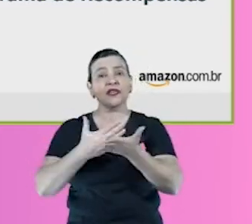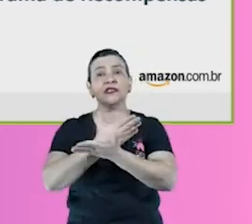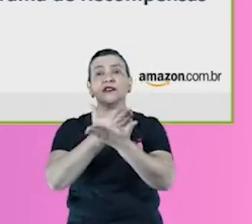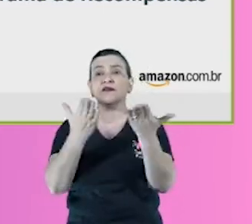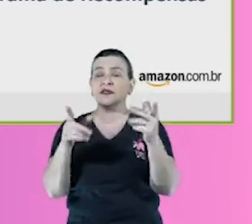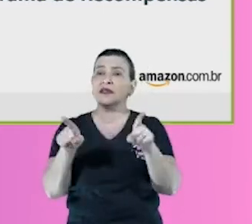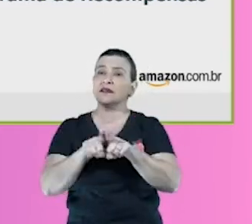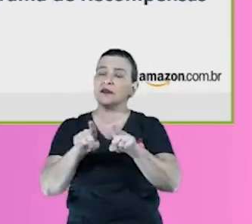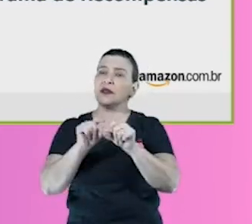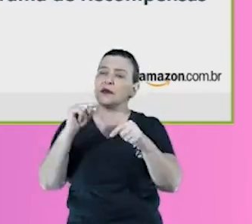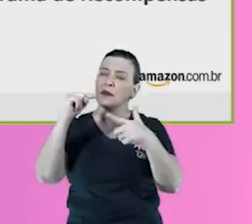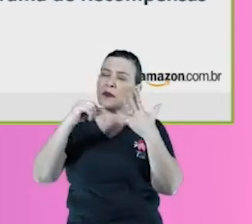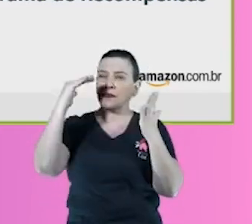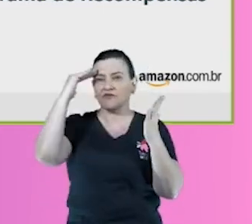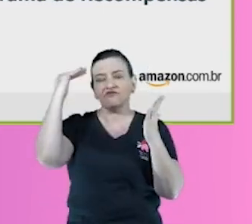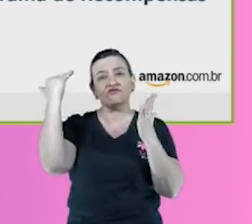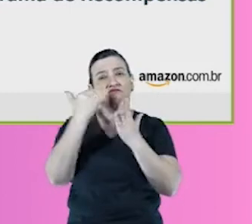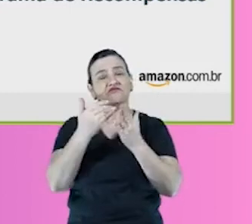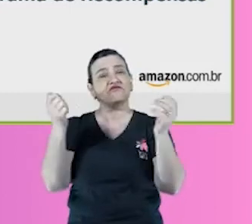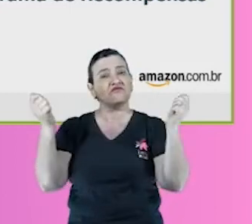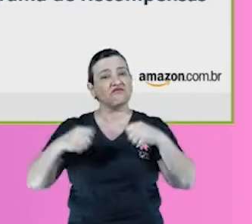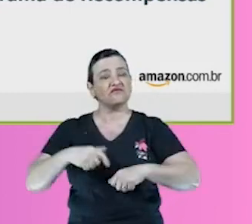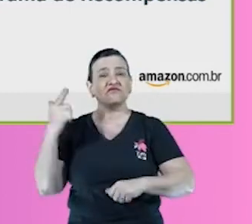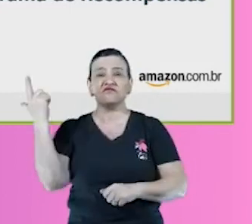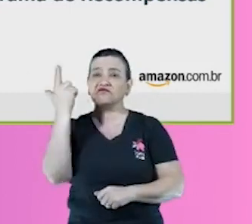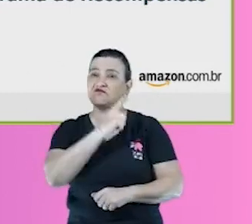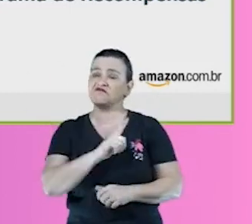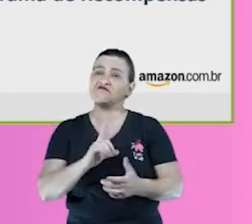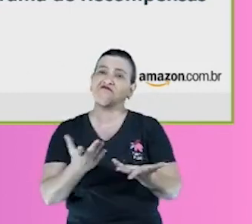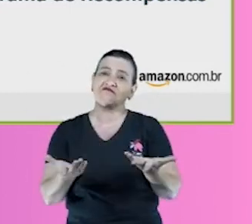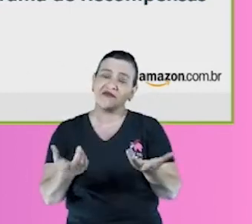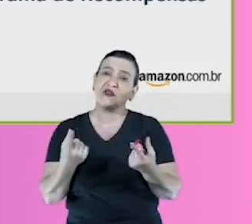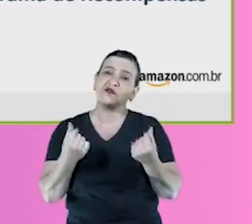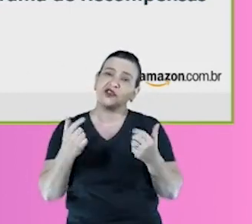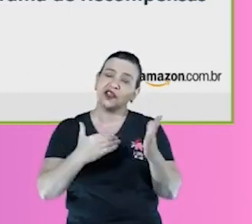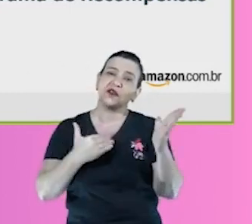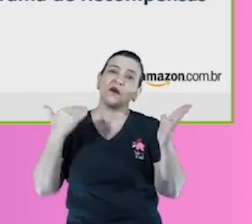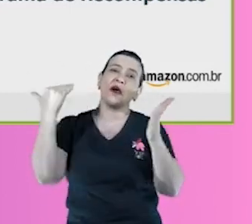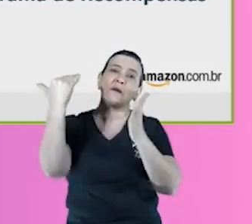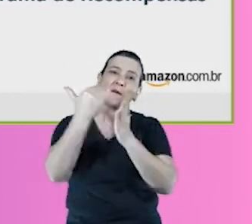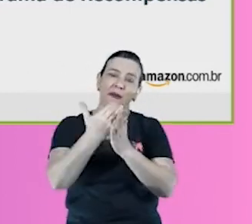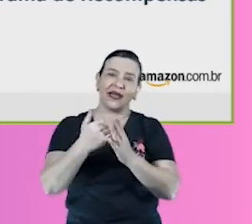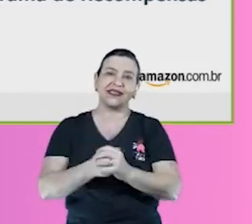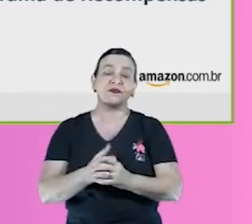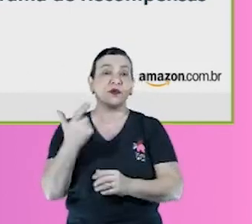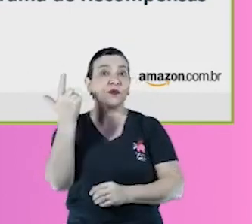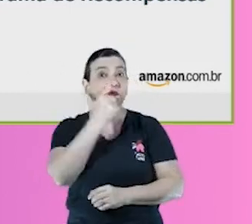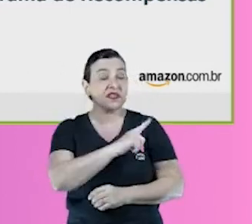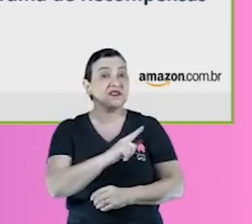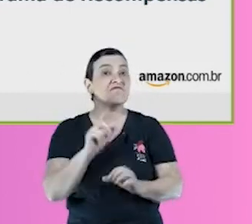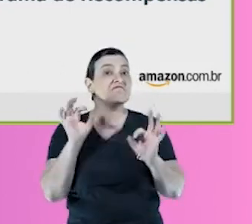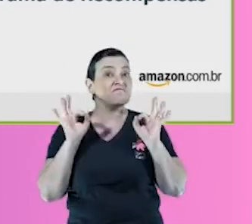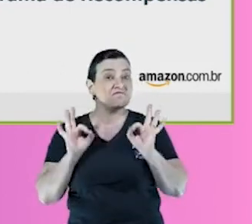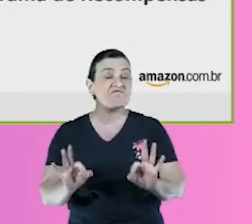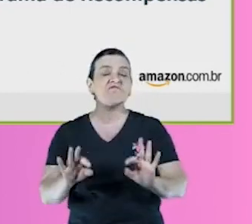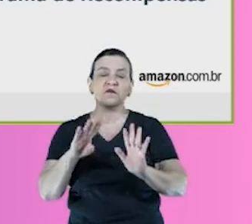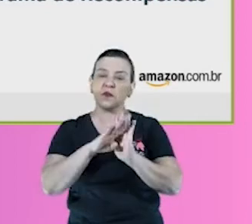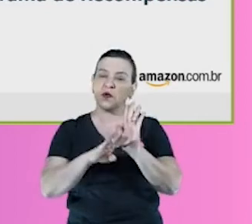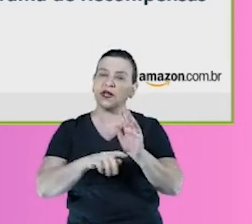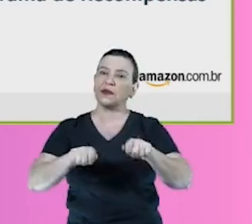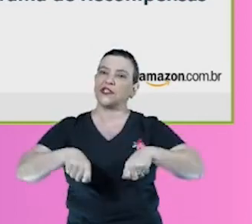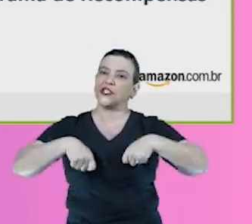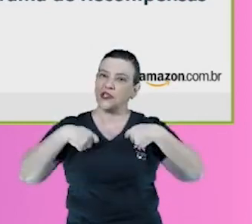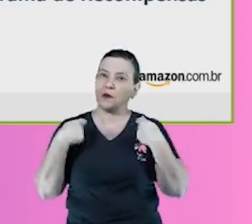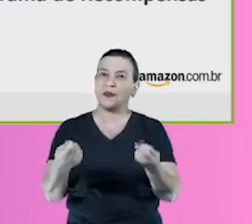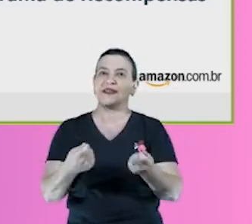seguindo, né, vai poder ganhar um dinheirinho aí a mais, né, por cumprir isso. Então, realmente é um programa de recompensa. E, pessoal, eu